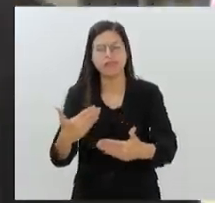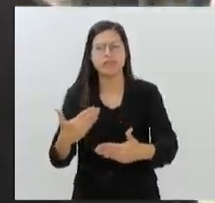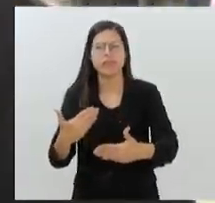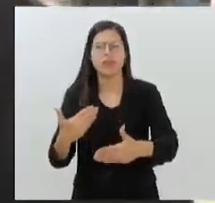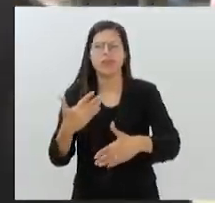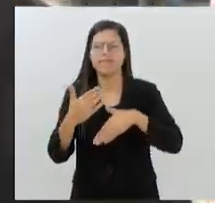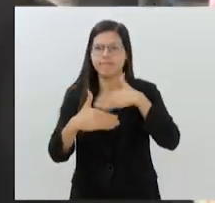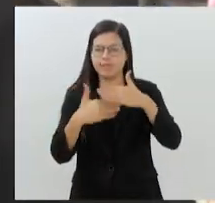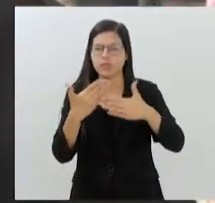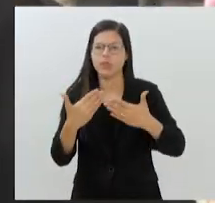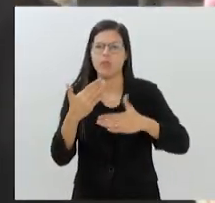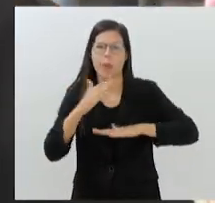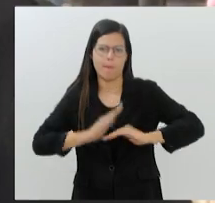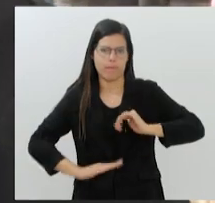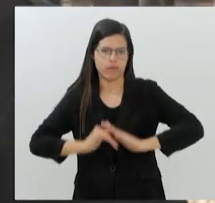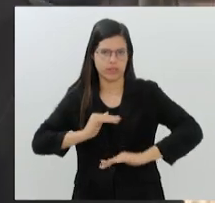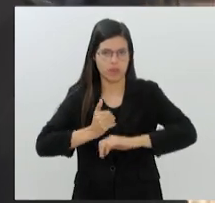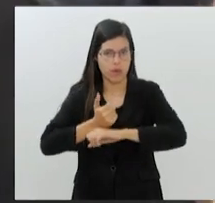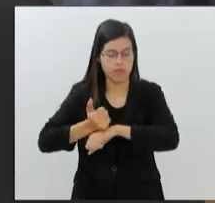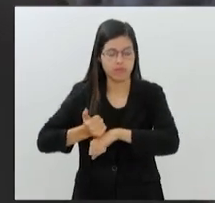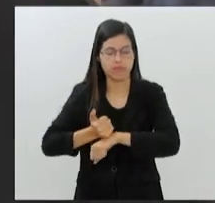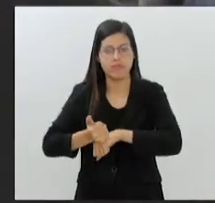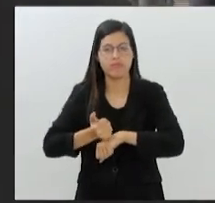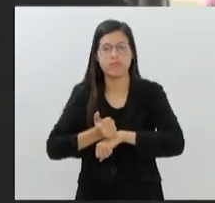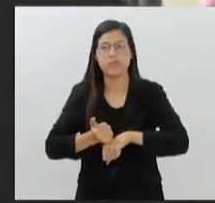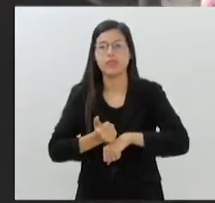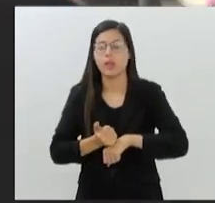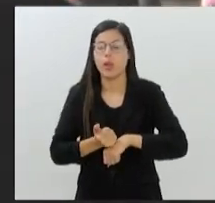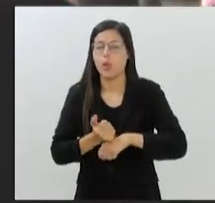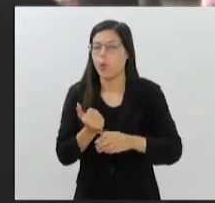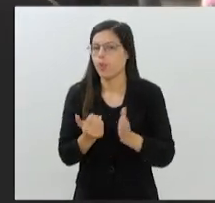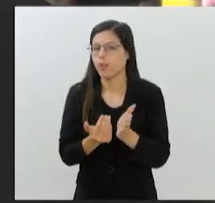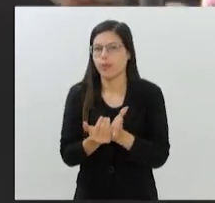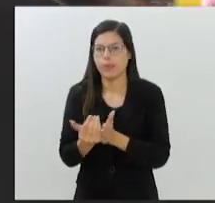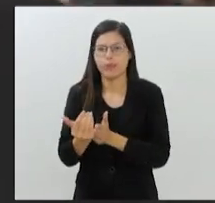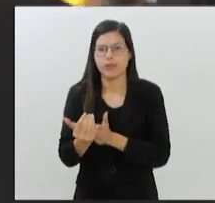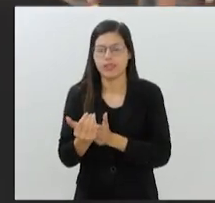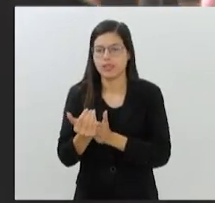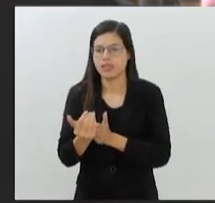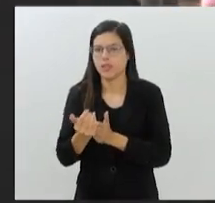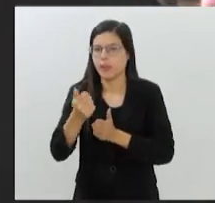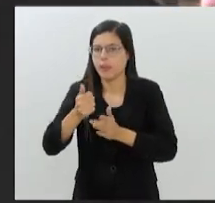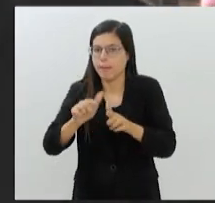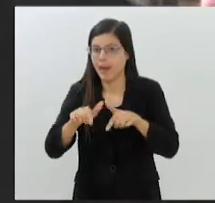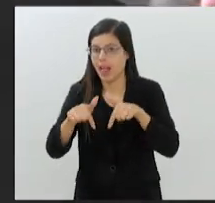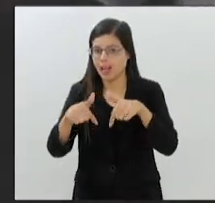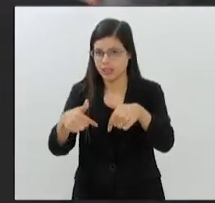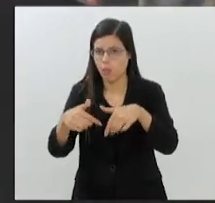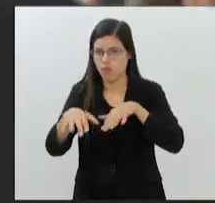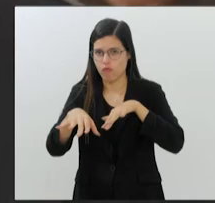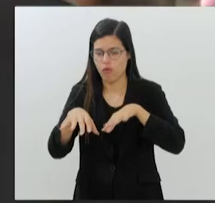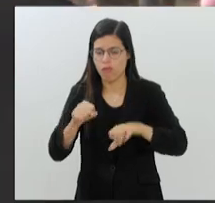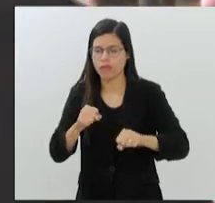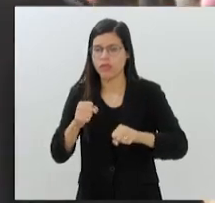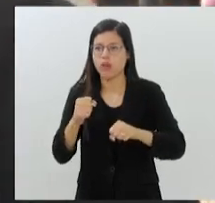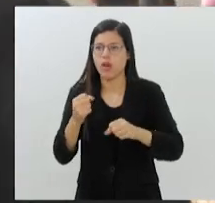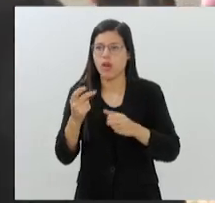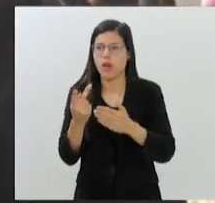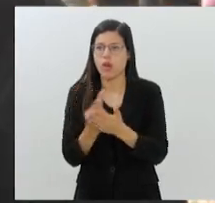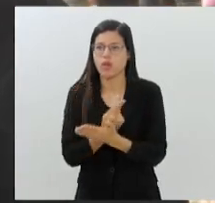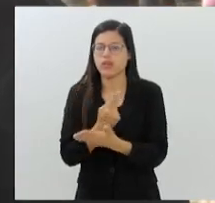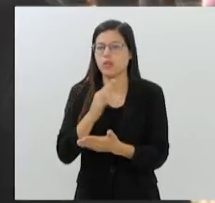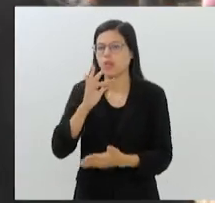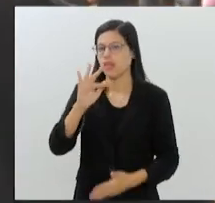profissão. E eu comecei, o meu primeiro passo, né? O passo de formação, ele aconteceu justamente na